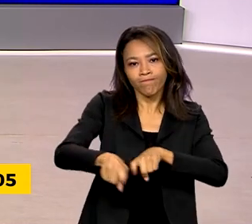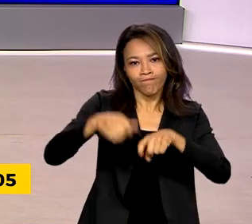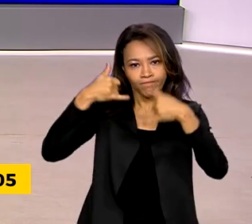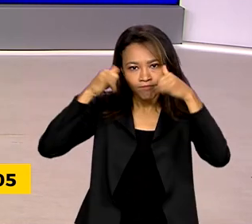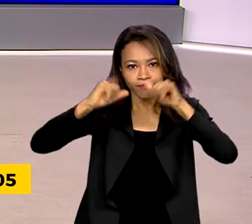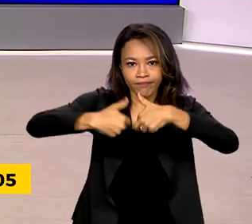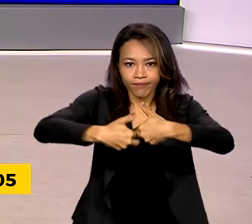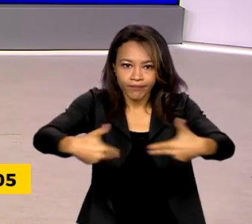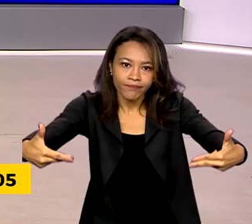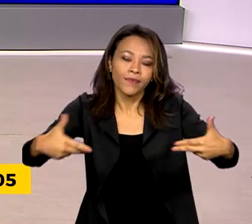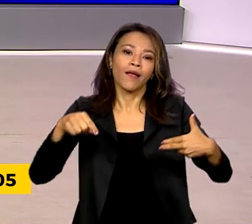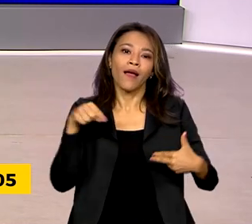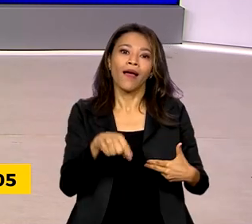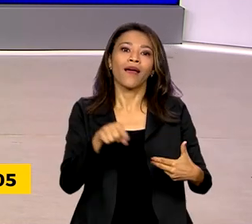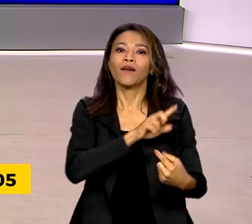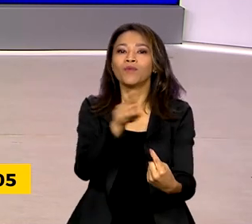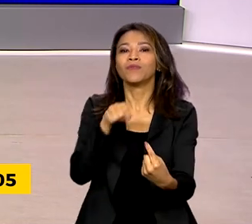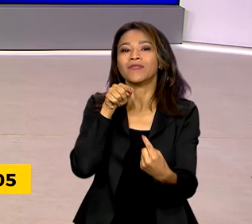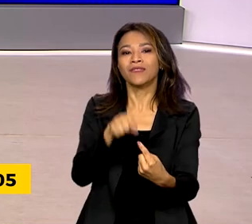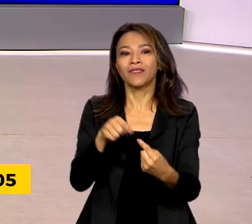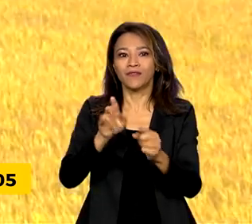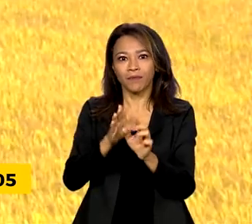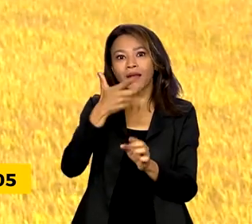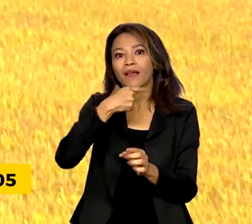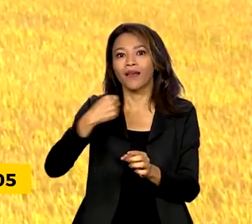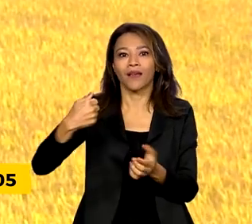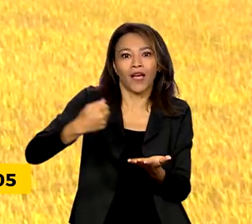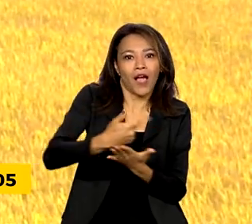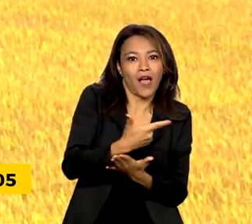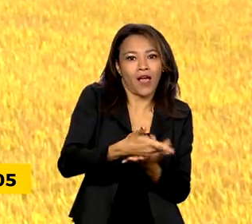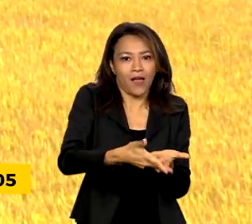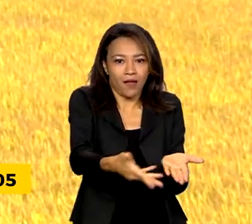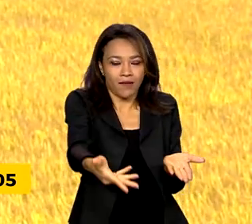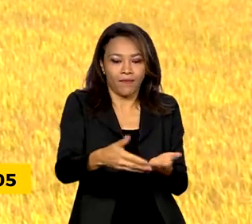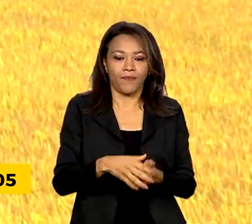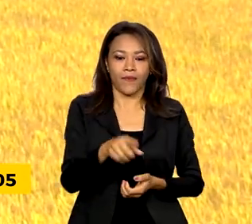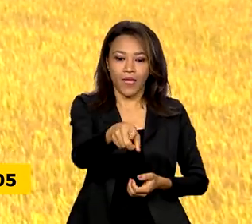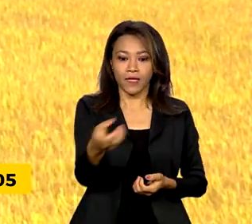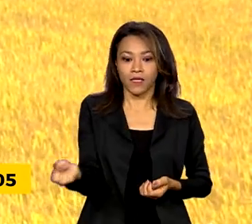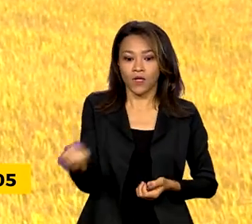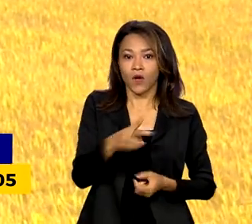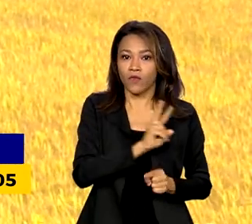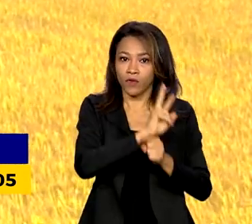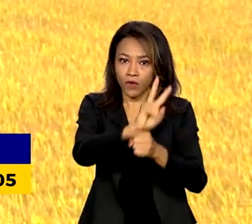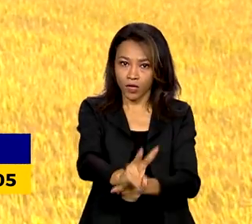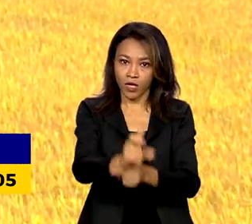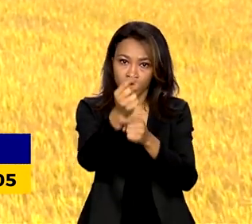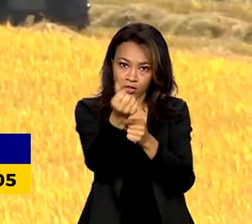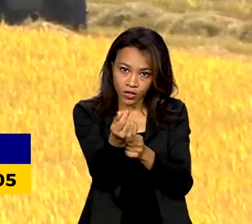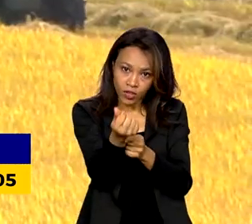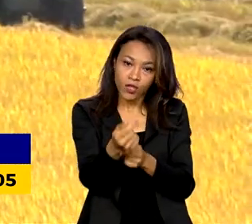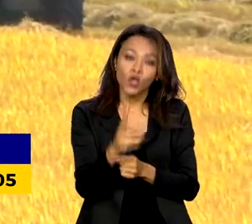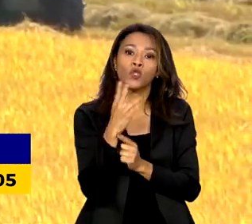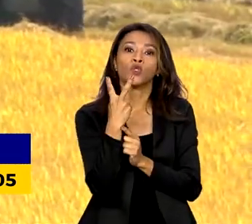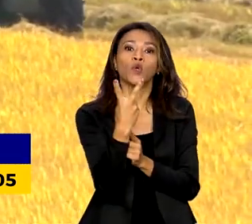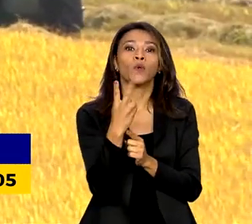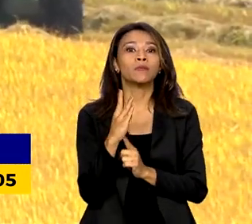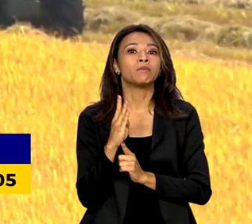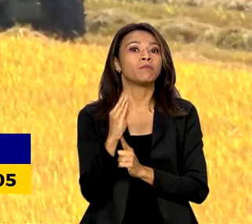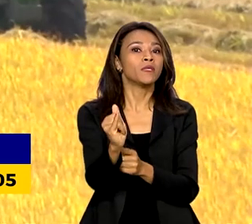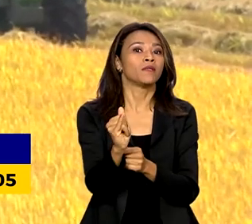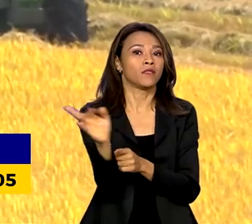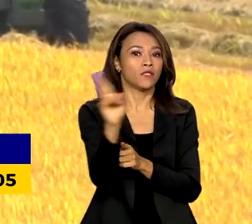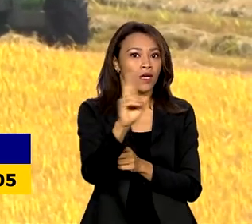é destinada aos exportadores do setor. A nova linha de crédito vai disponibilizar 2 bilhões de reais